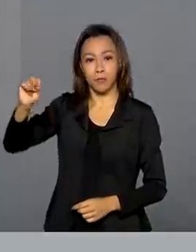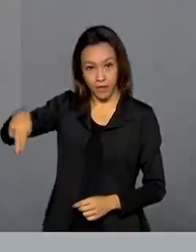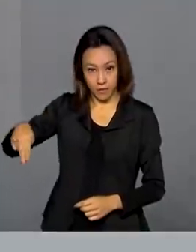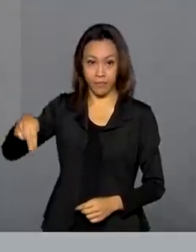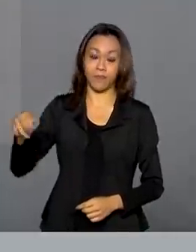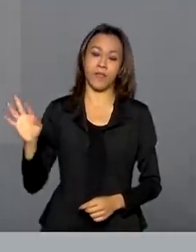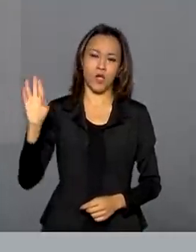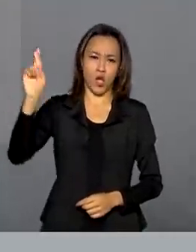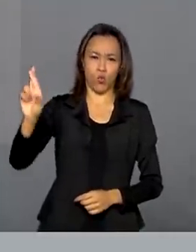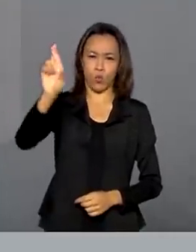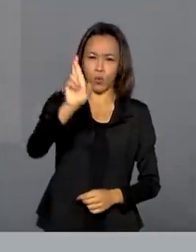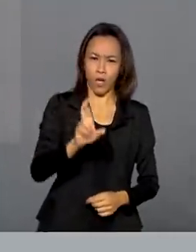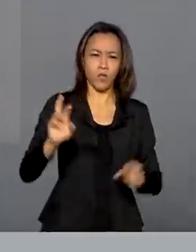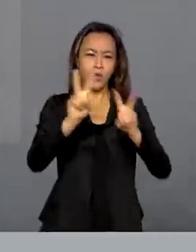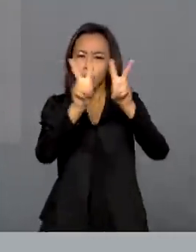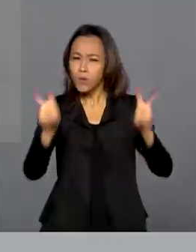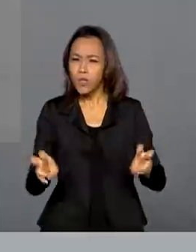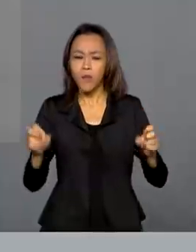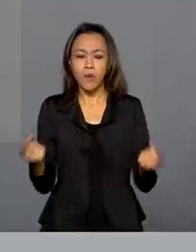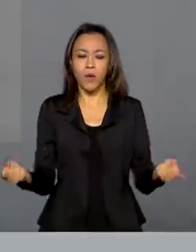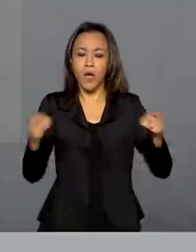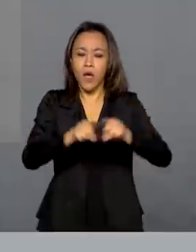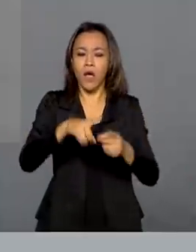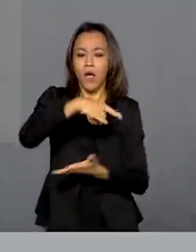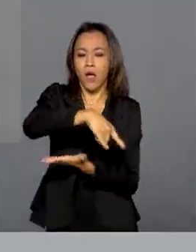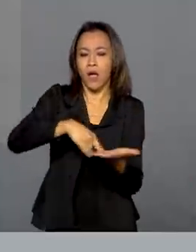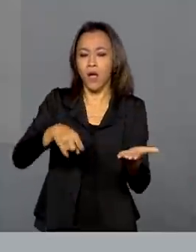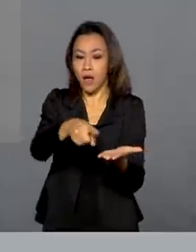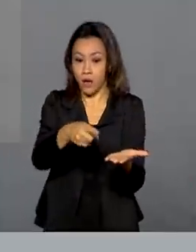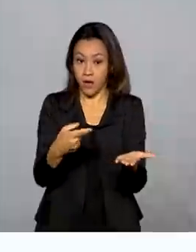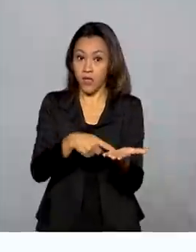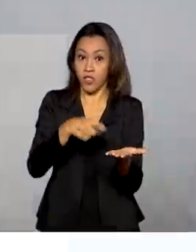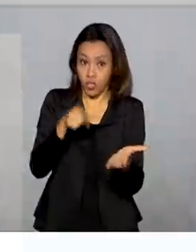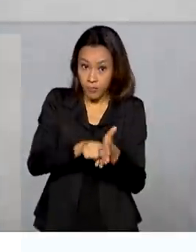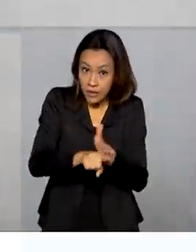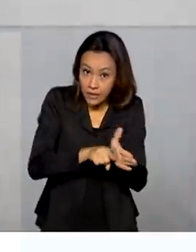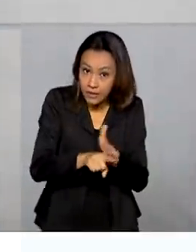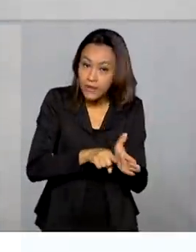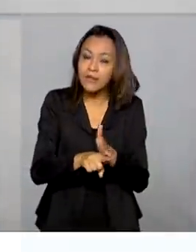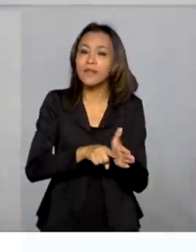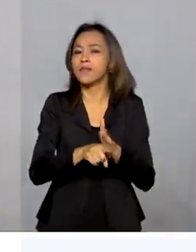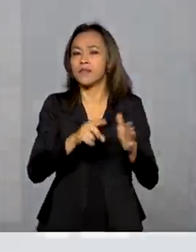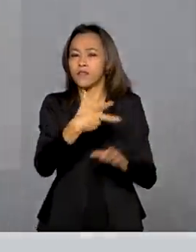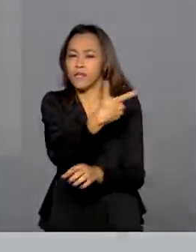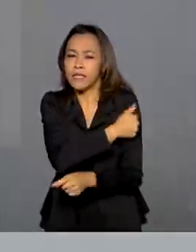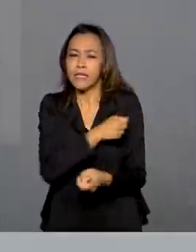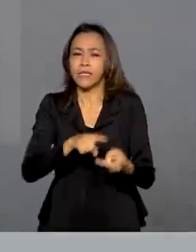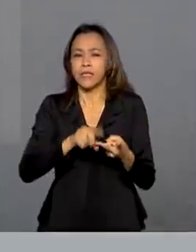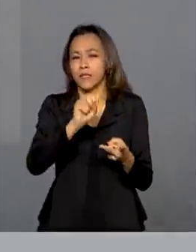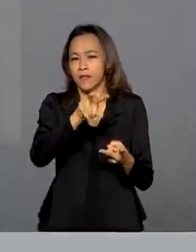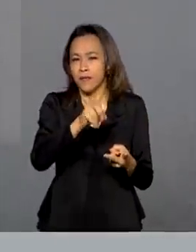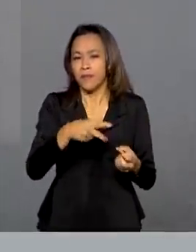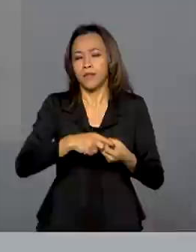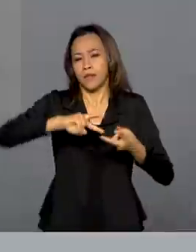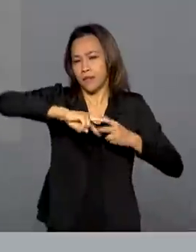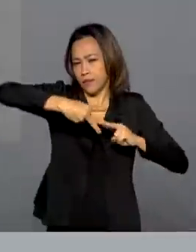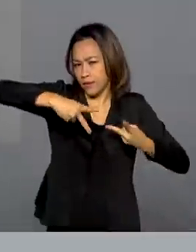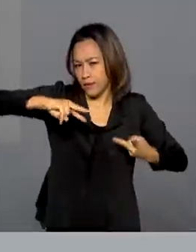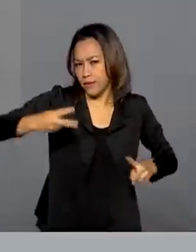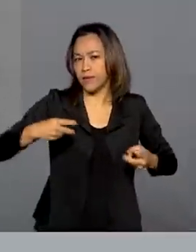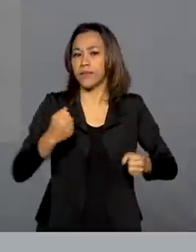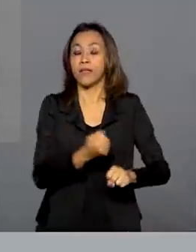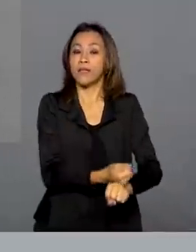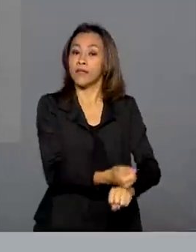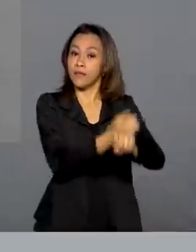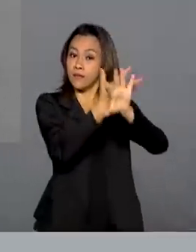país. Os temas tratados foram a cooperação no desenvolvimento de vacinas e antivirais, sequenciamento genético, telemedicina e